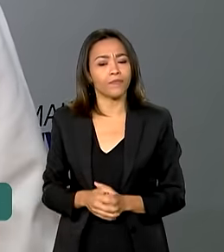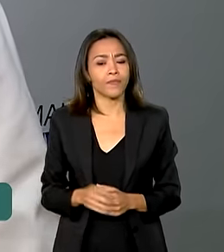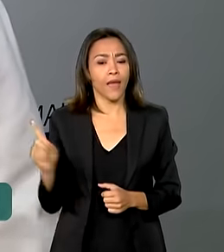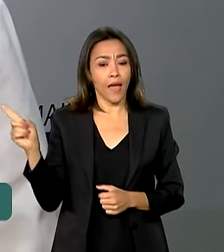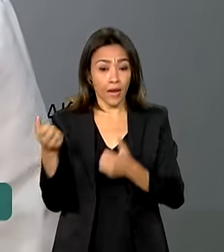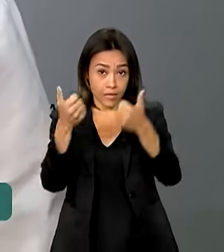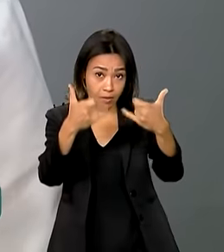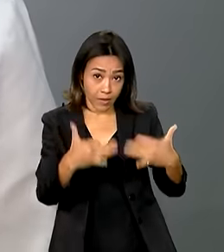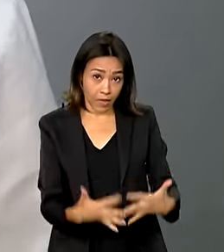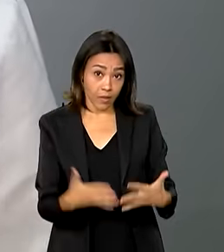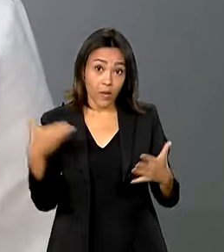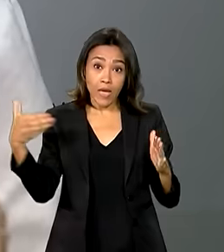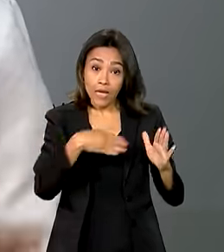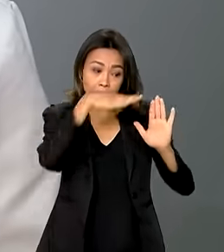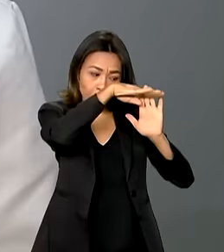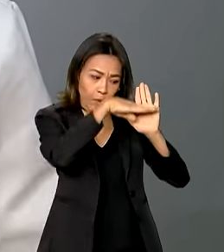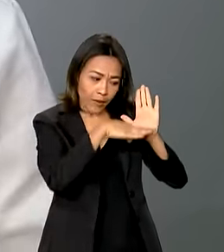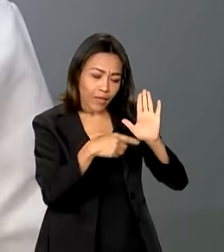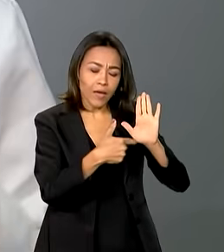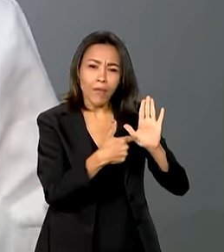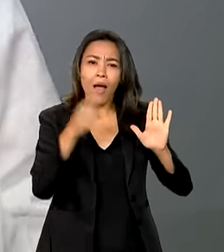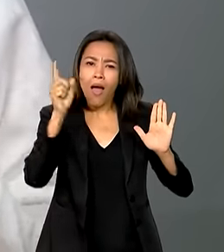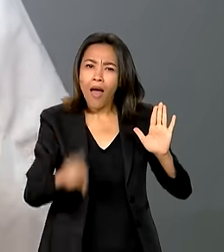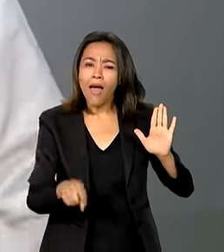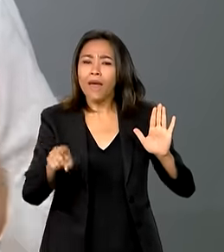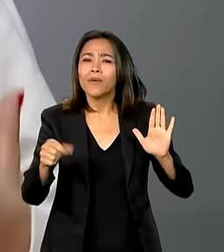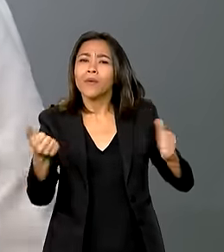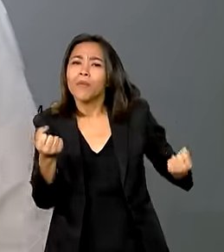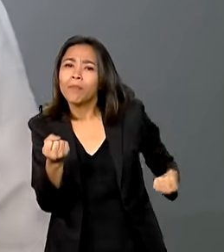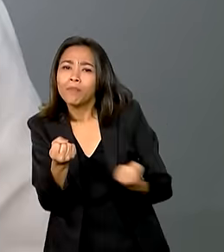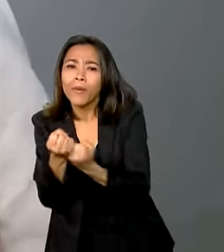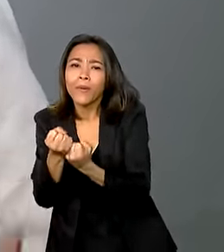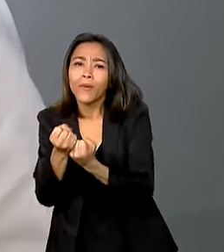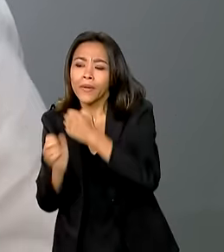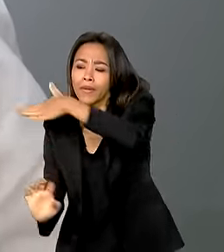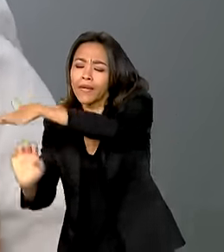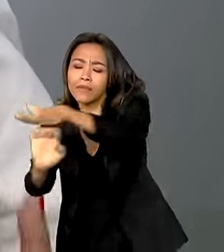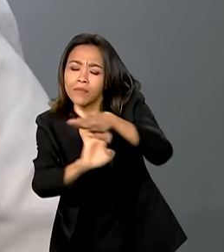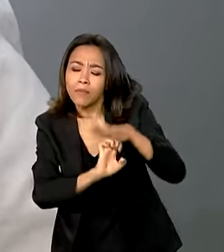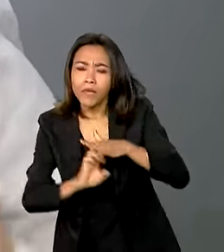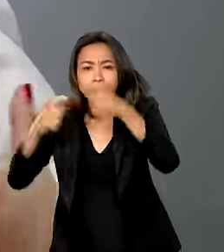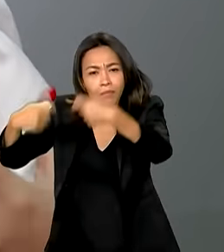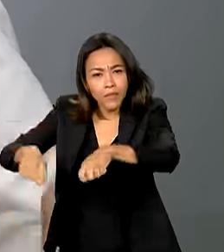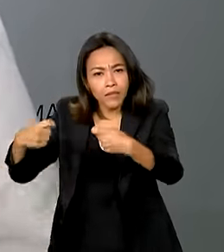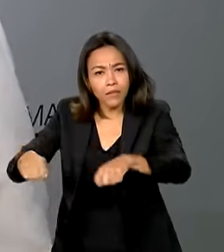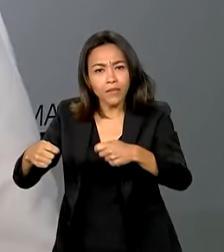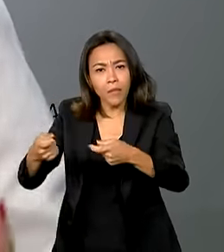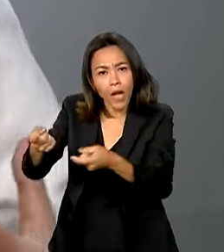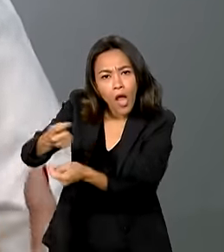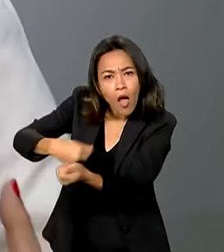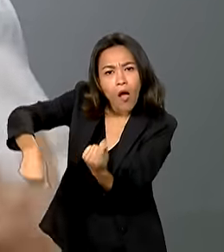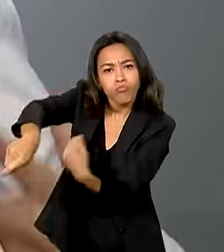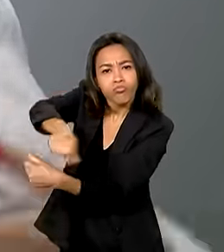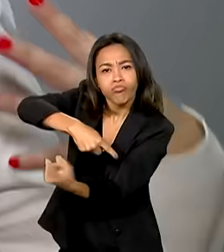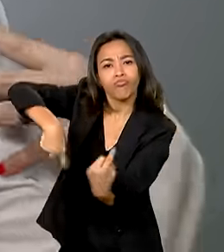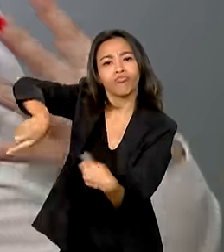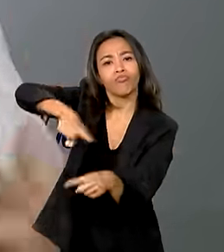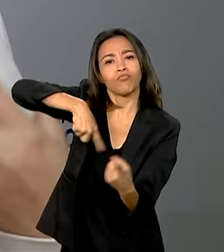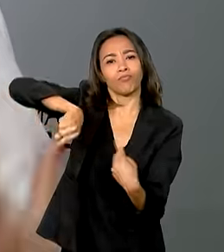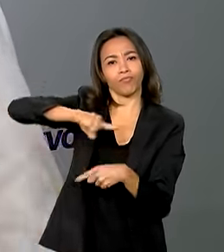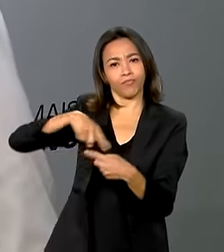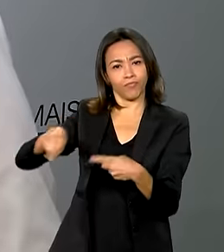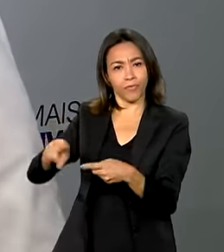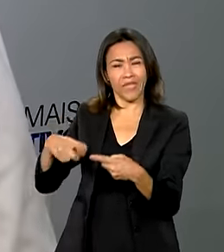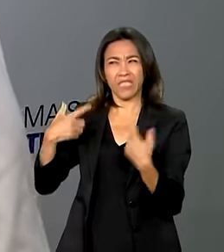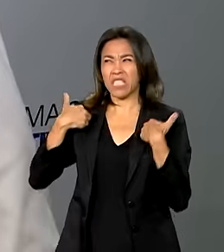Mais Produtivo trouxe aquele braço que realmente hoje o empresário precisa, que são braços para poder movimentar e nos tirar um pouco